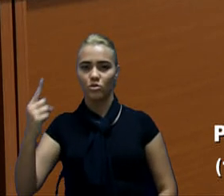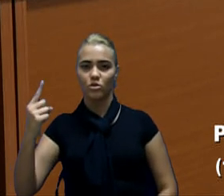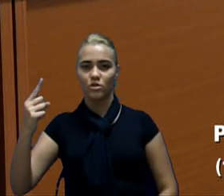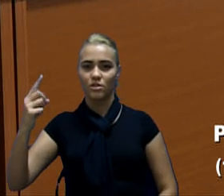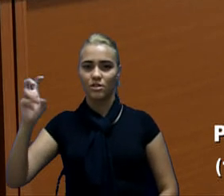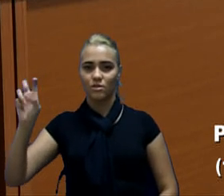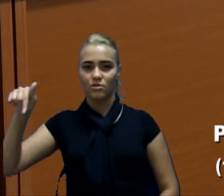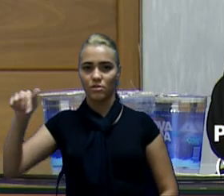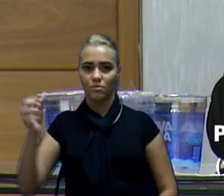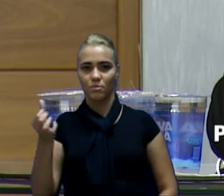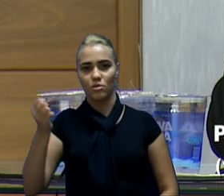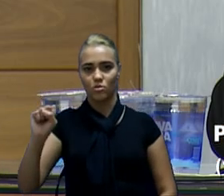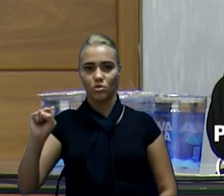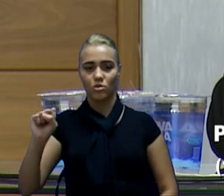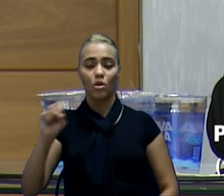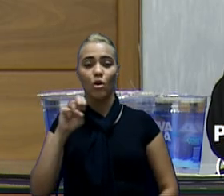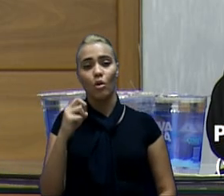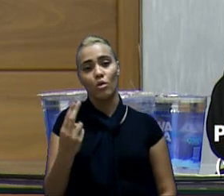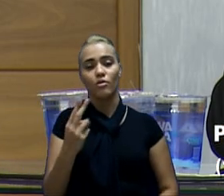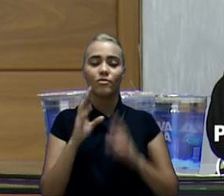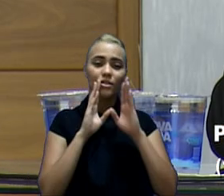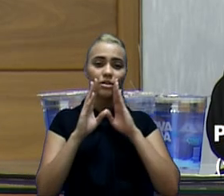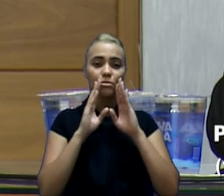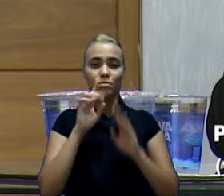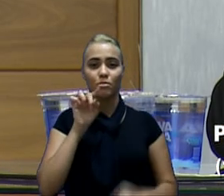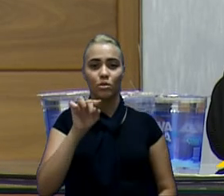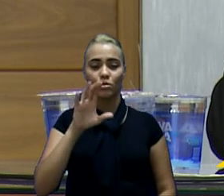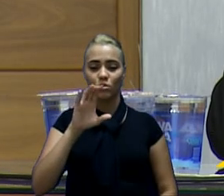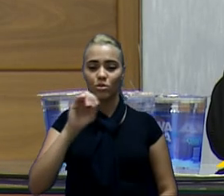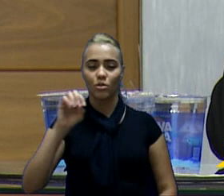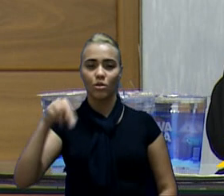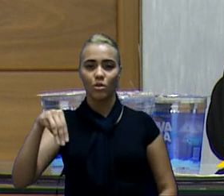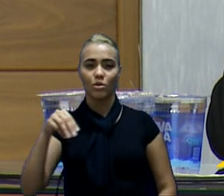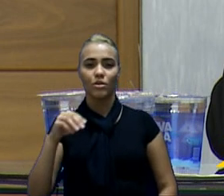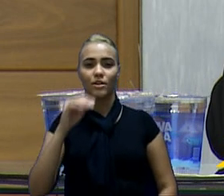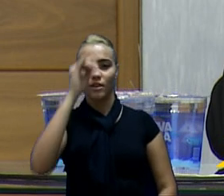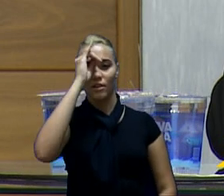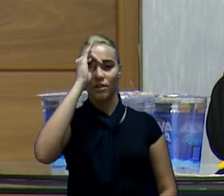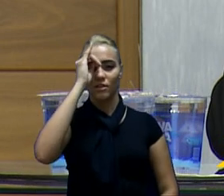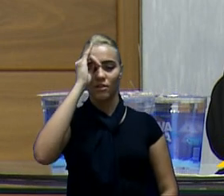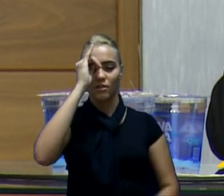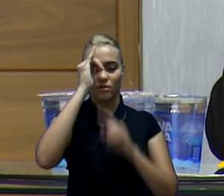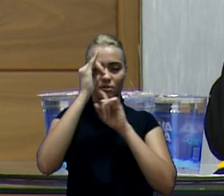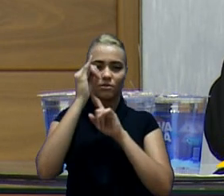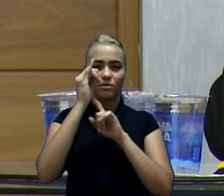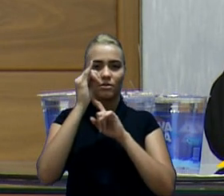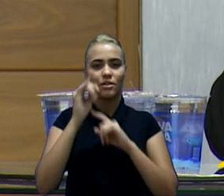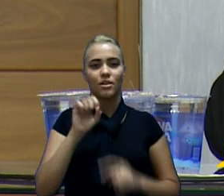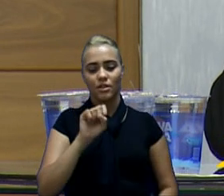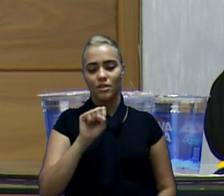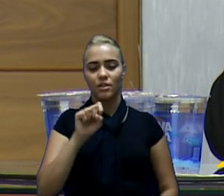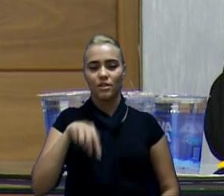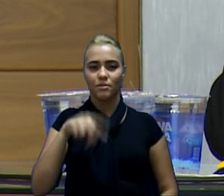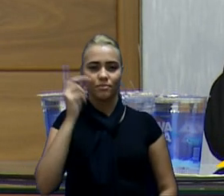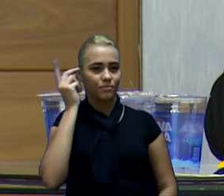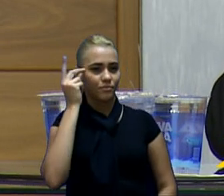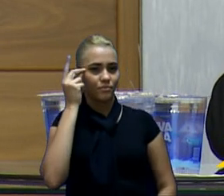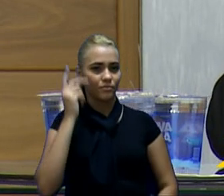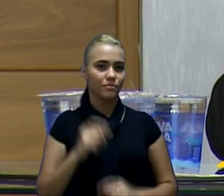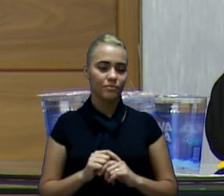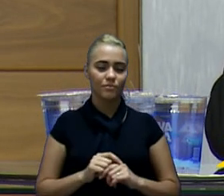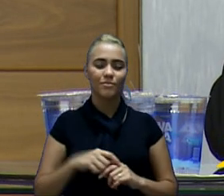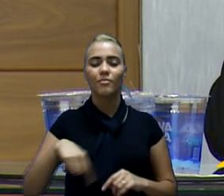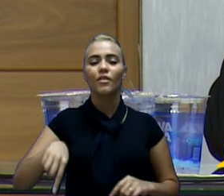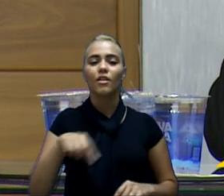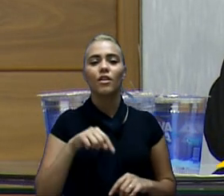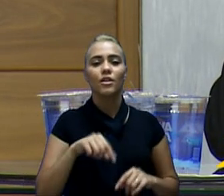15981155768 ou do facebook.com Italo Moreira SP. Queria agradecer a apresentação do